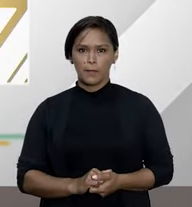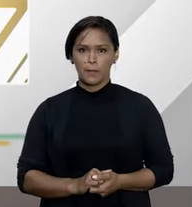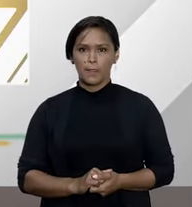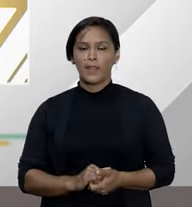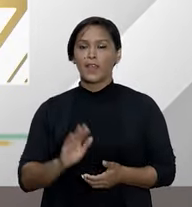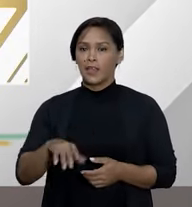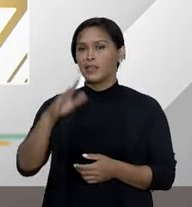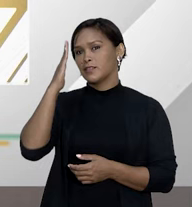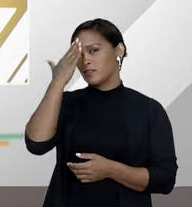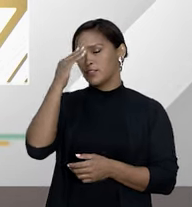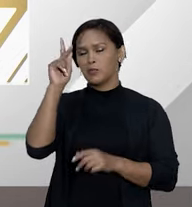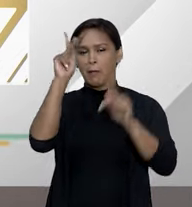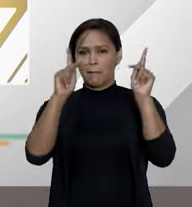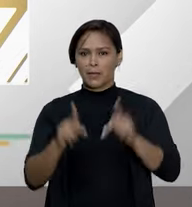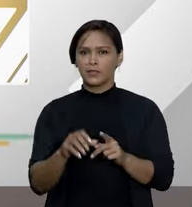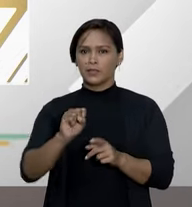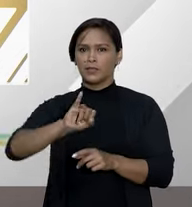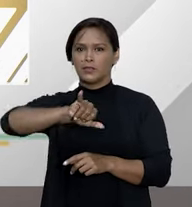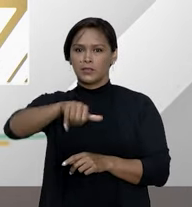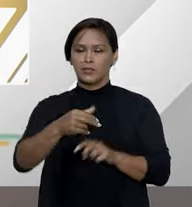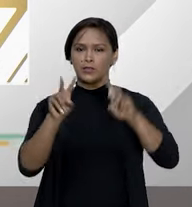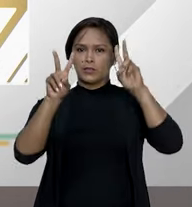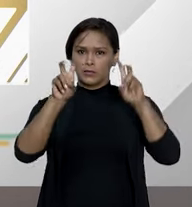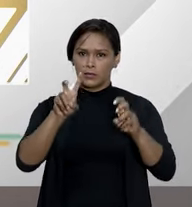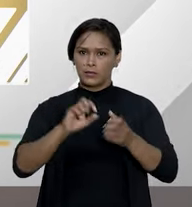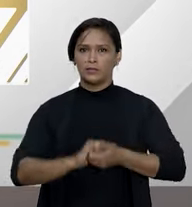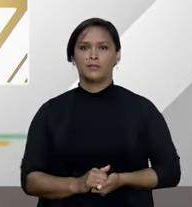Esse é o entendimento pacífico do STJ sobre a matéria.